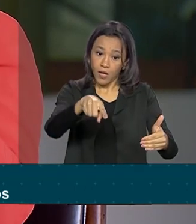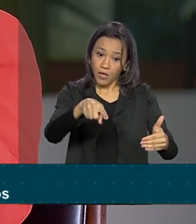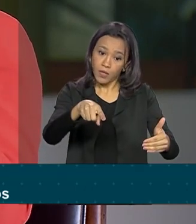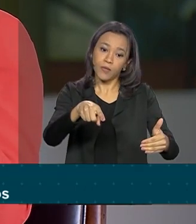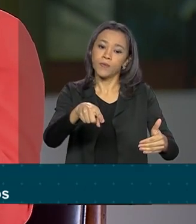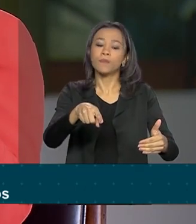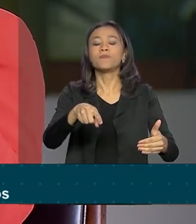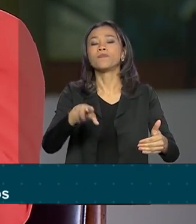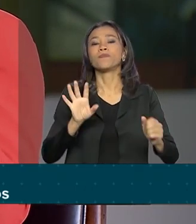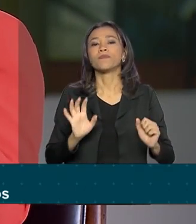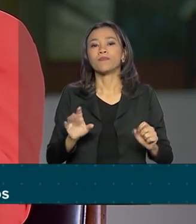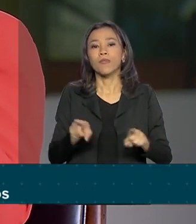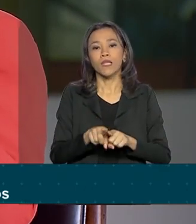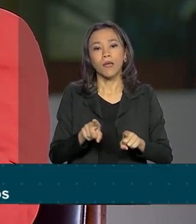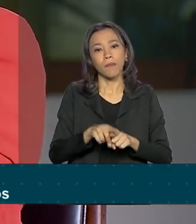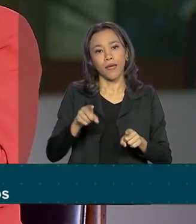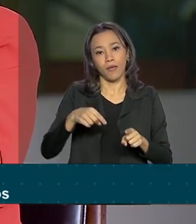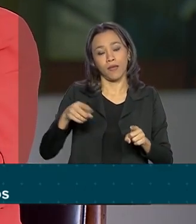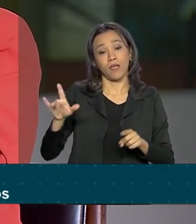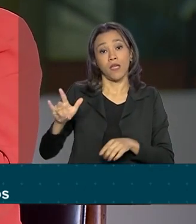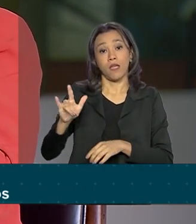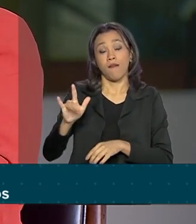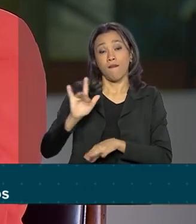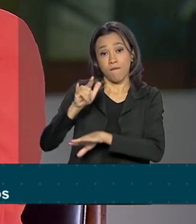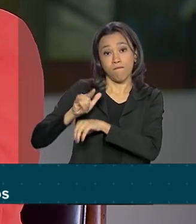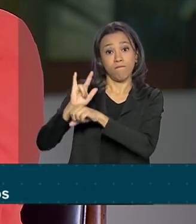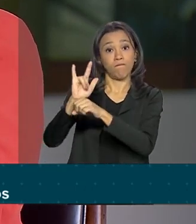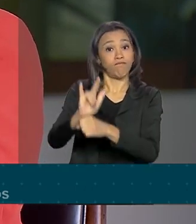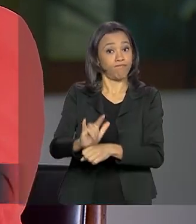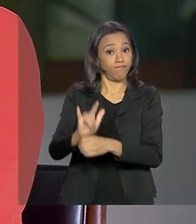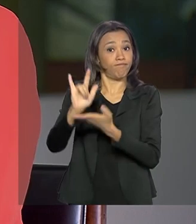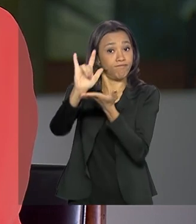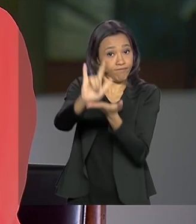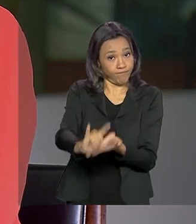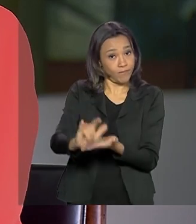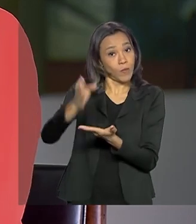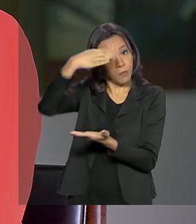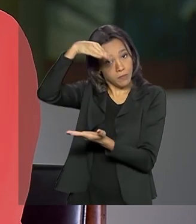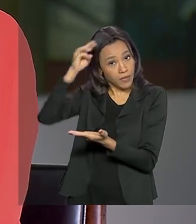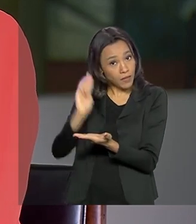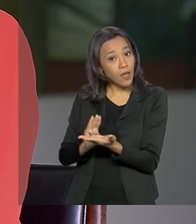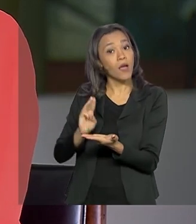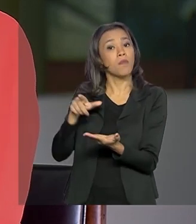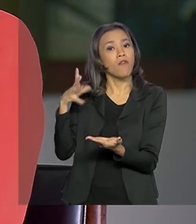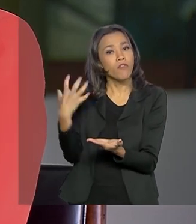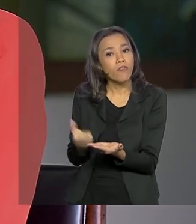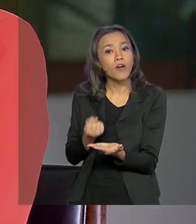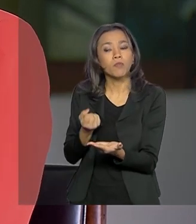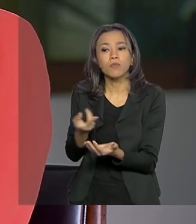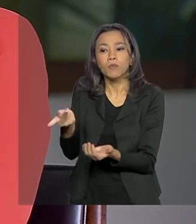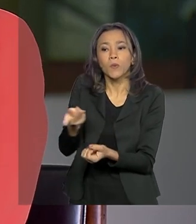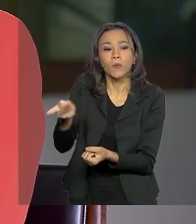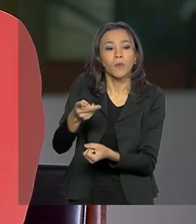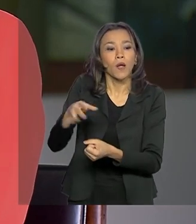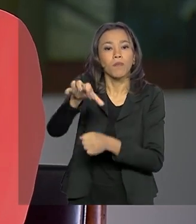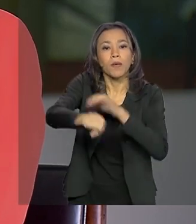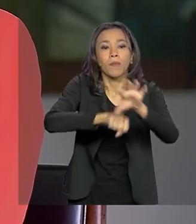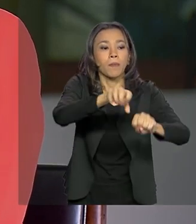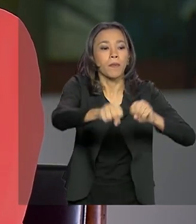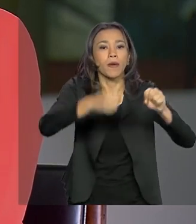Pátria Voluntária, com a Primeira Dama, e o Ministério da Cidadania, nós vamos acolher os moradores de rua desse jeito.